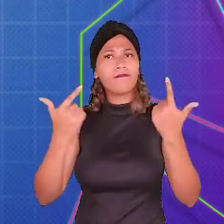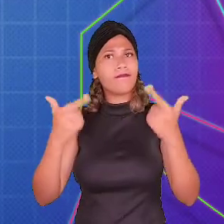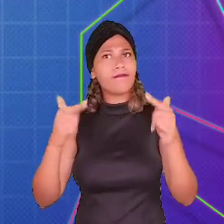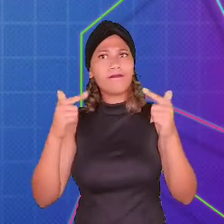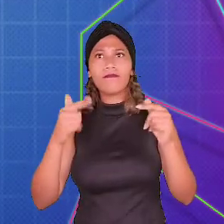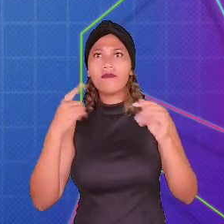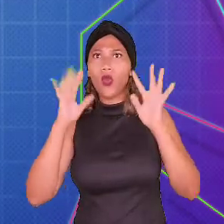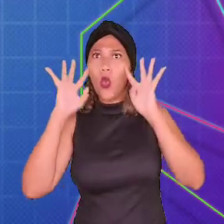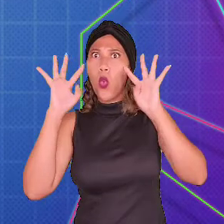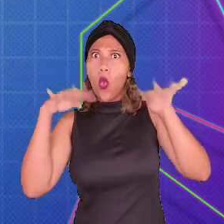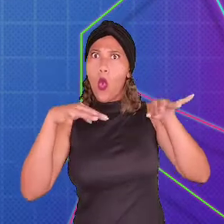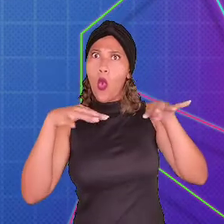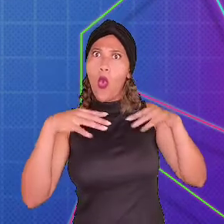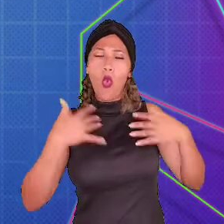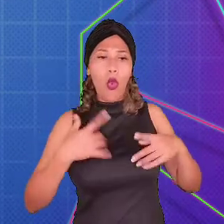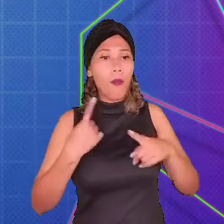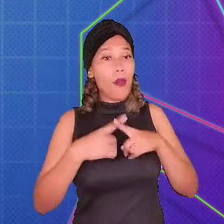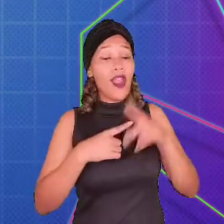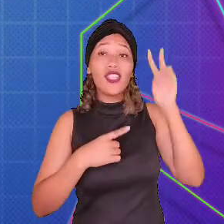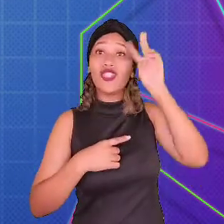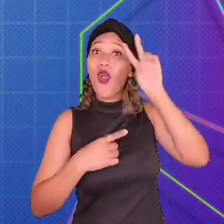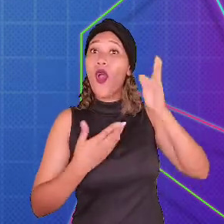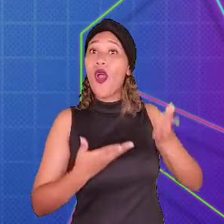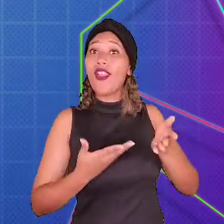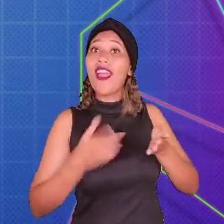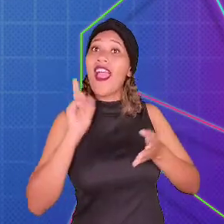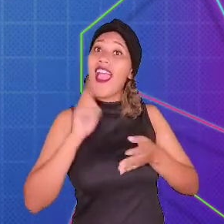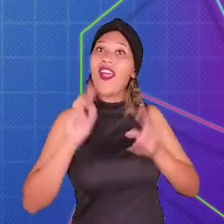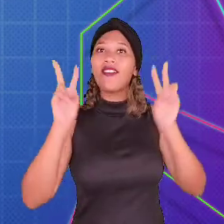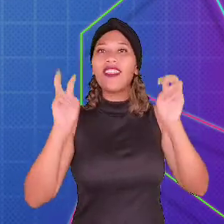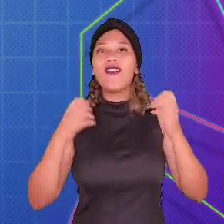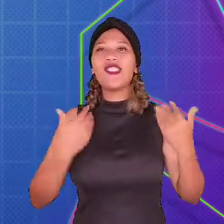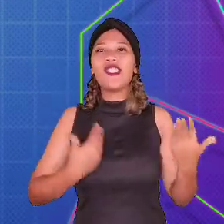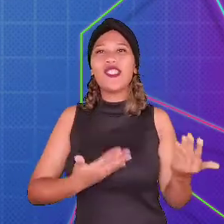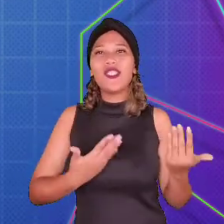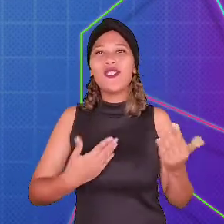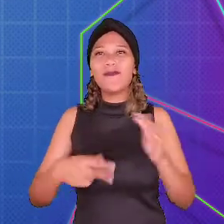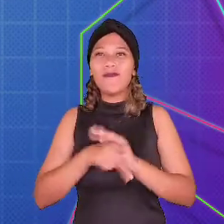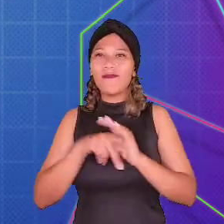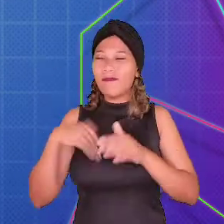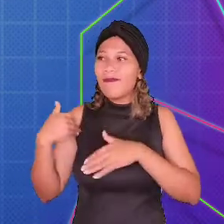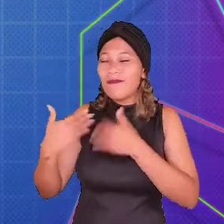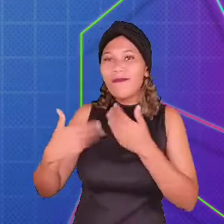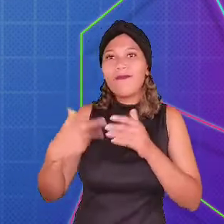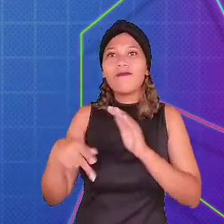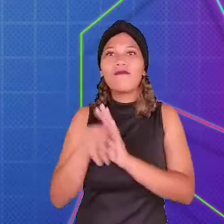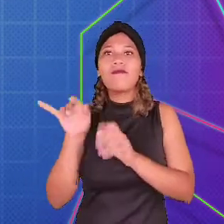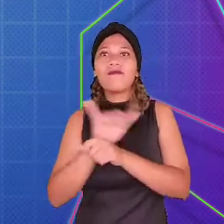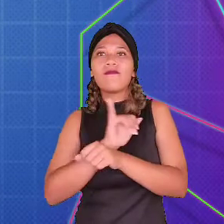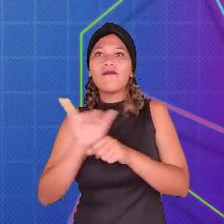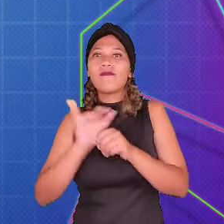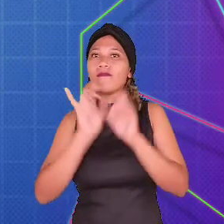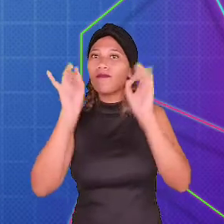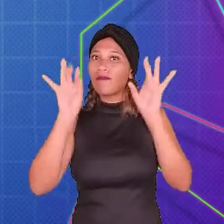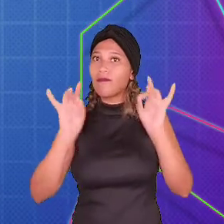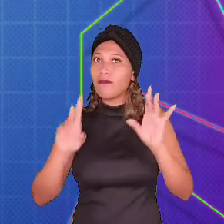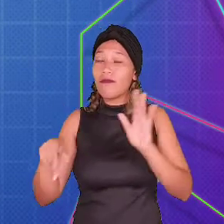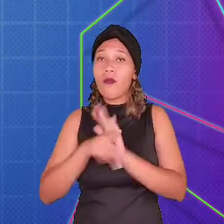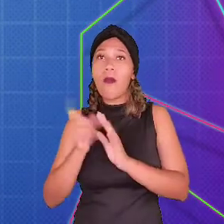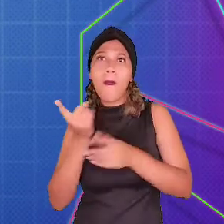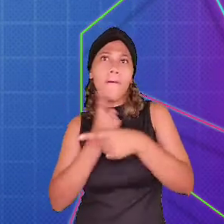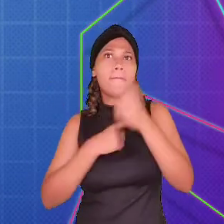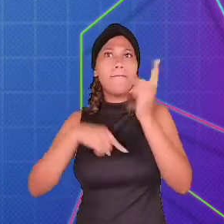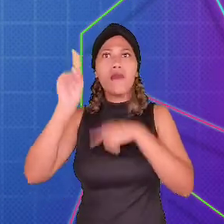ganhou notoriedade principalmente por sua história, que trata de um tema jovem que precisa desenvolver habilidades especiais